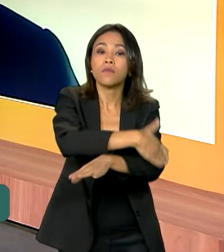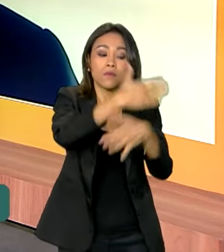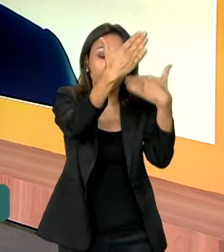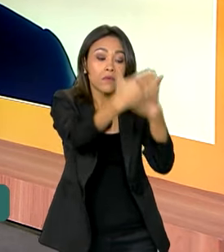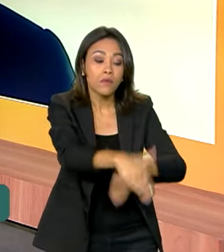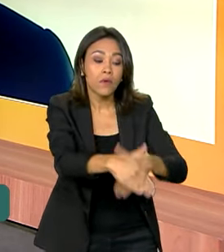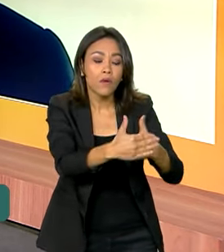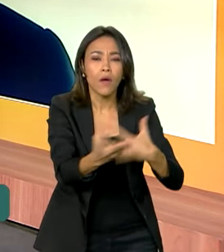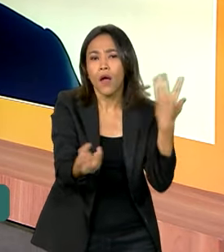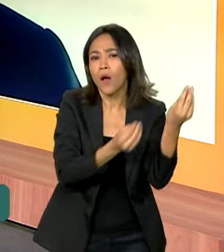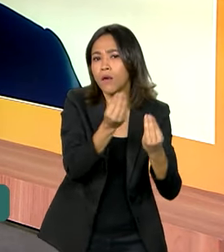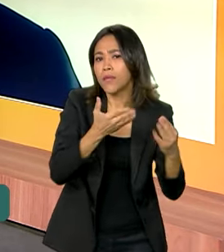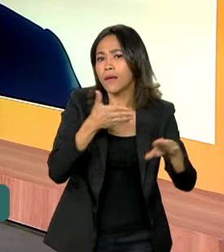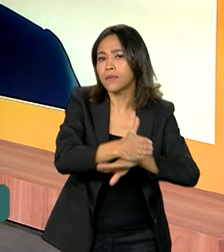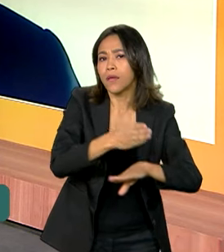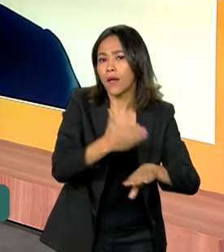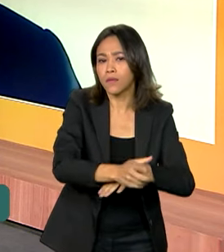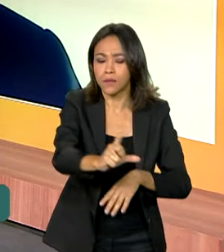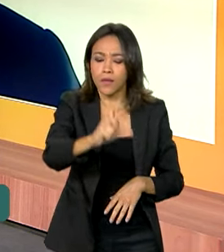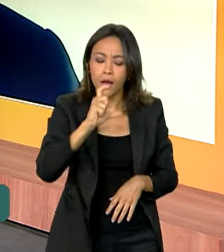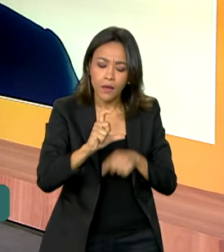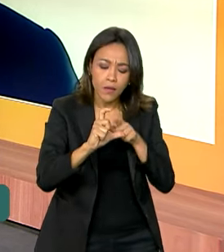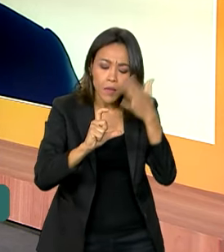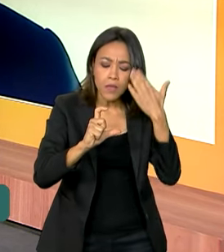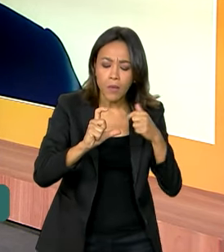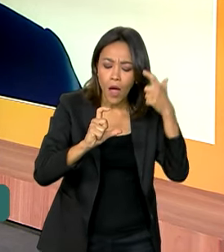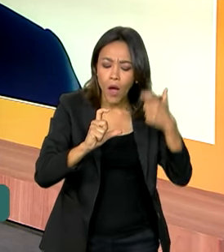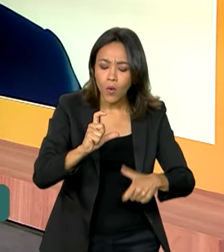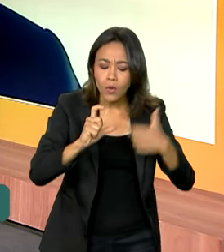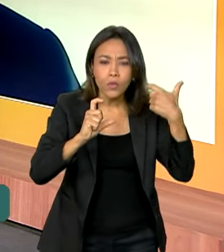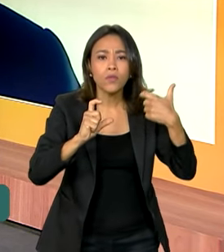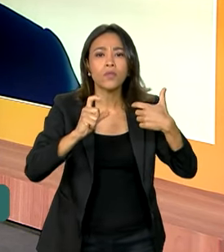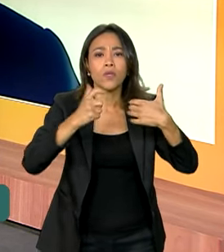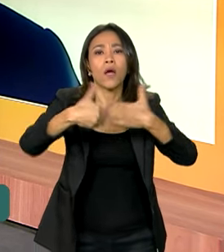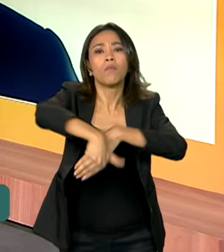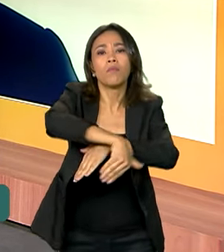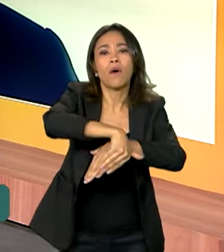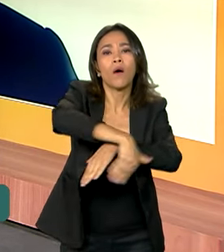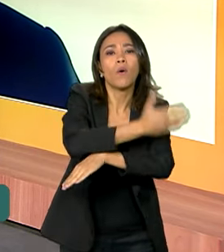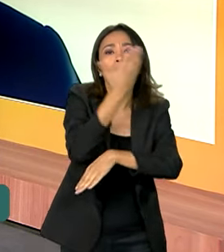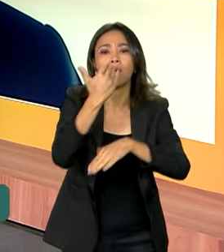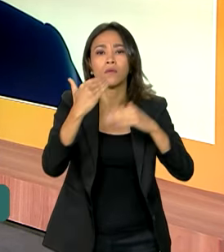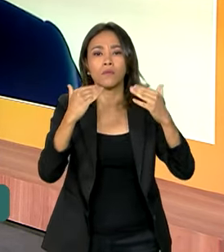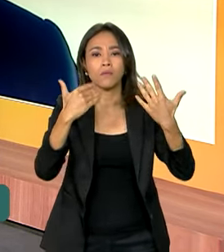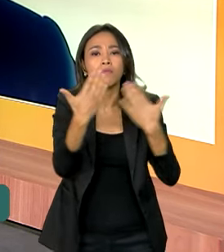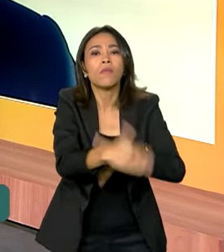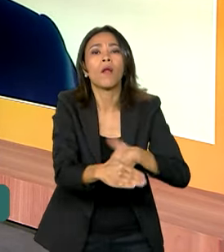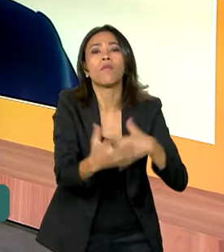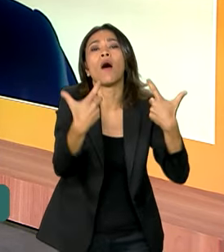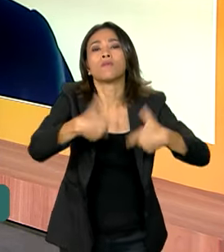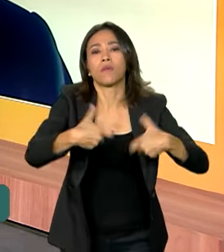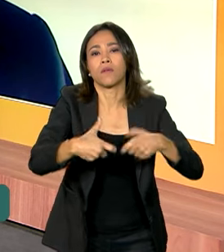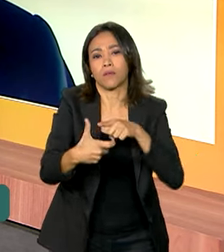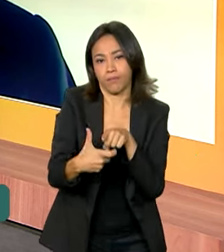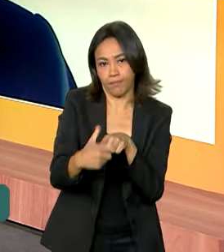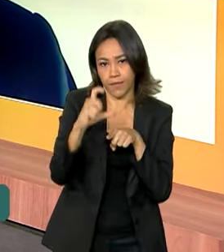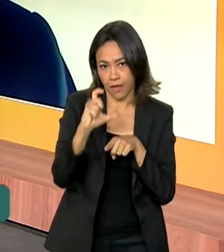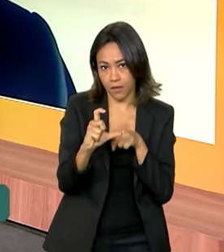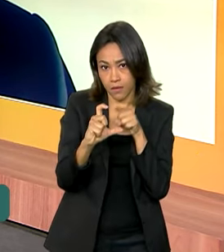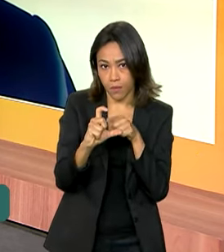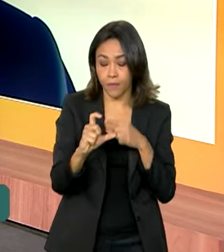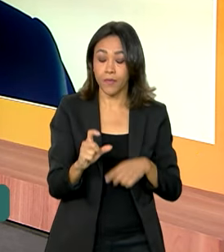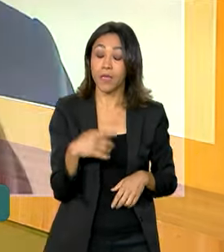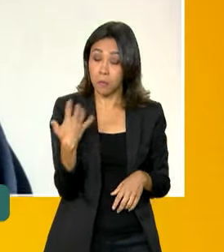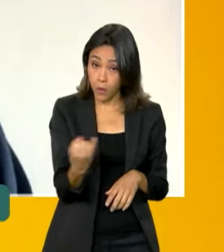ter acesso a esse cartão. E eu queria saber se ele é indispensável no dia do concurso, Alexandre. Então, é muito importante essa